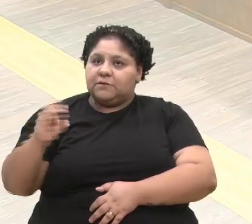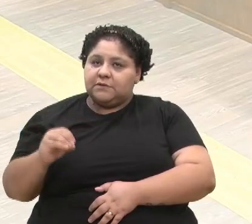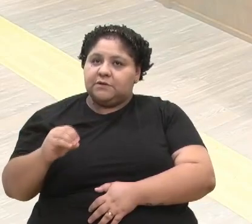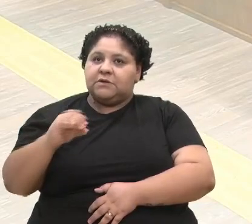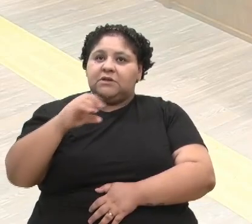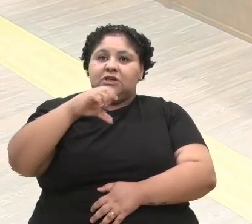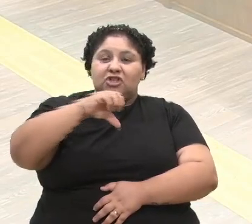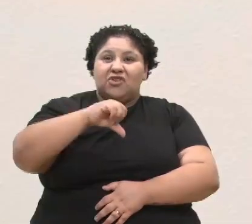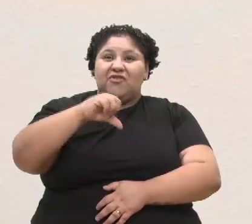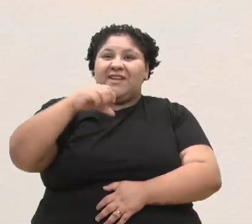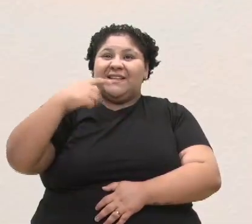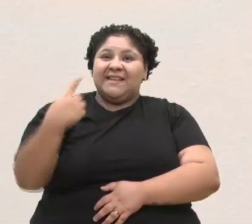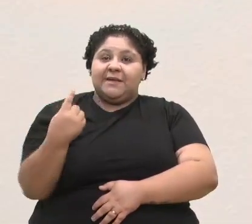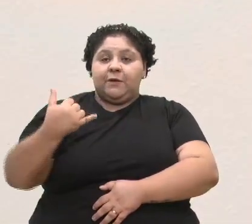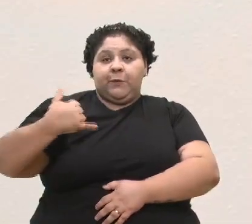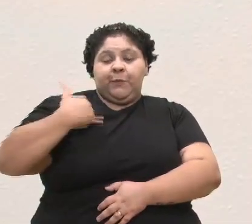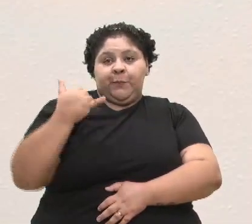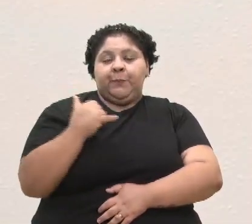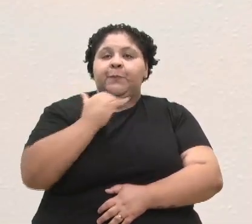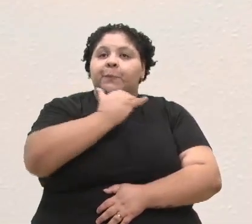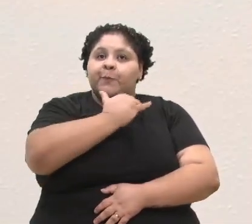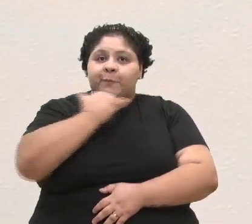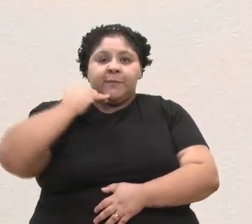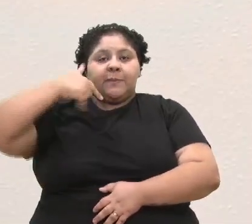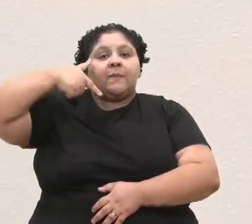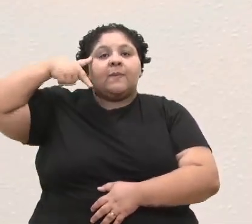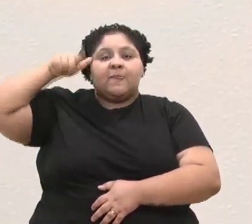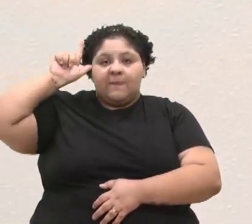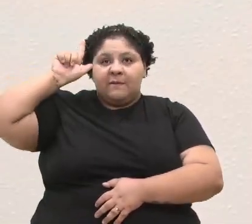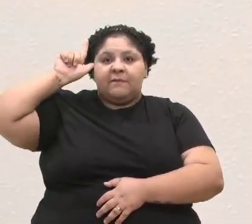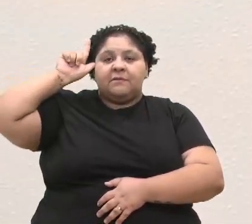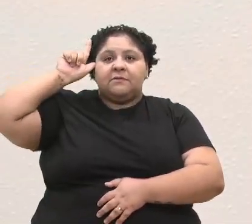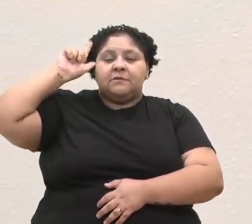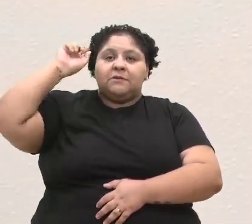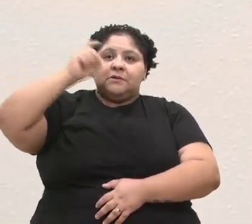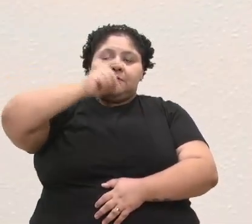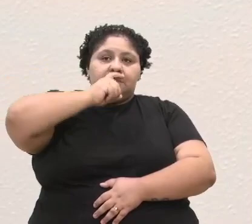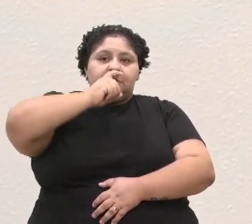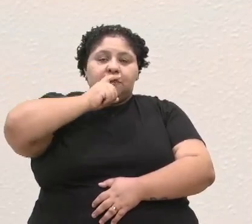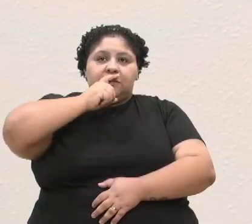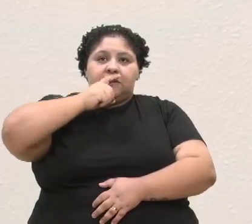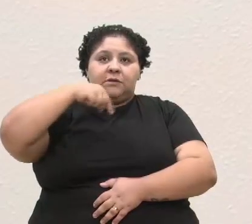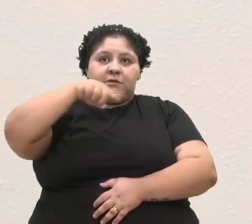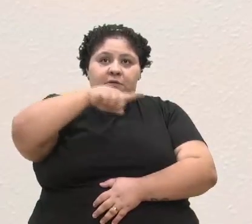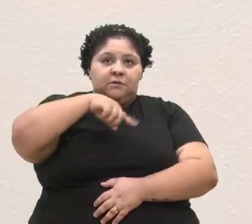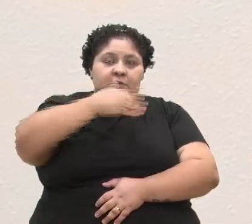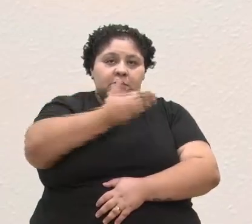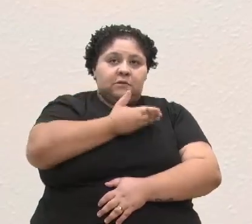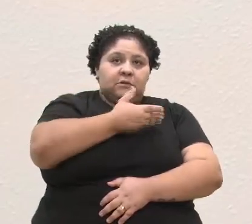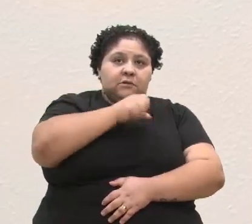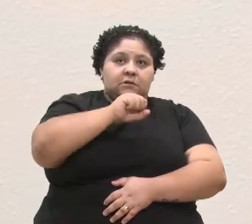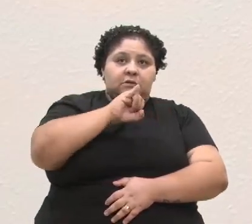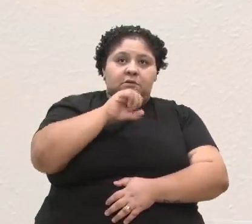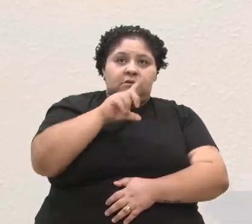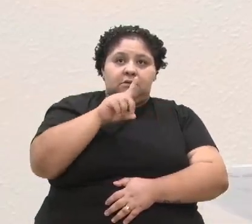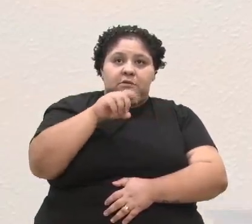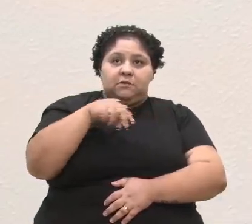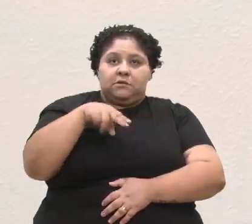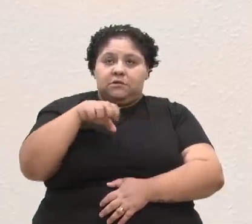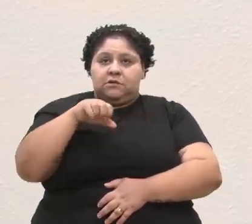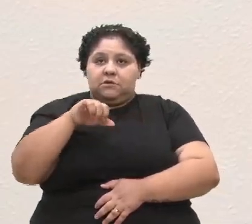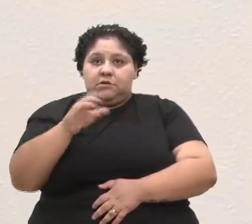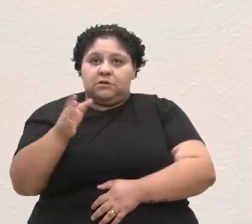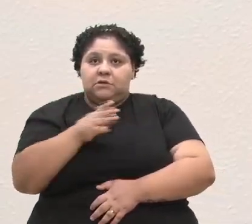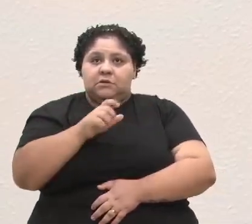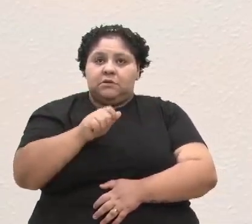91 anos, faleceu ontem. É pai do nosso amigo Sidney Negri e Ayrton Negri, que são proprietários do